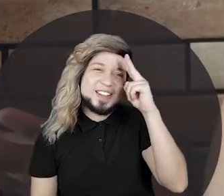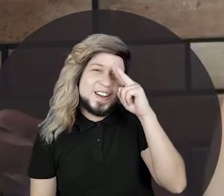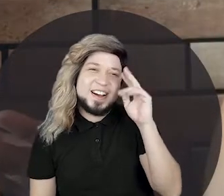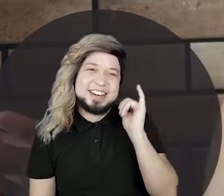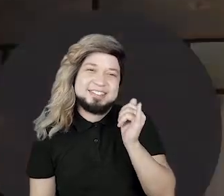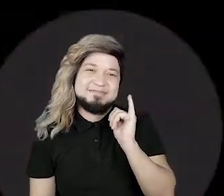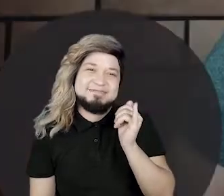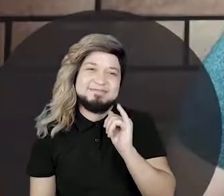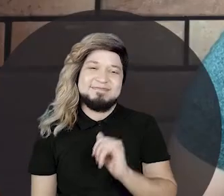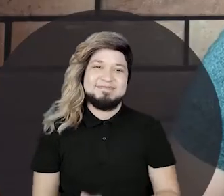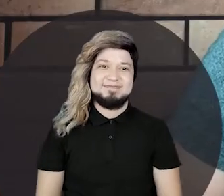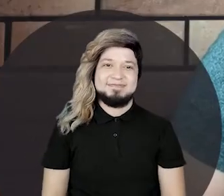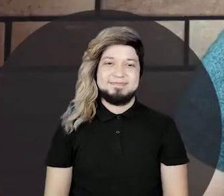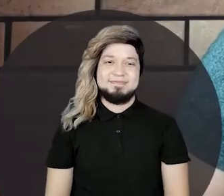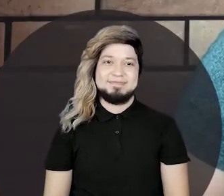história.